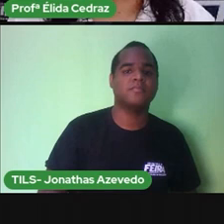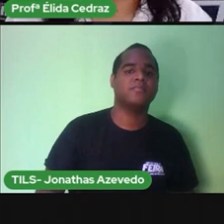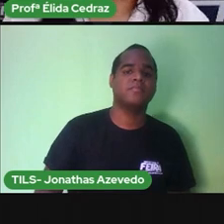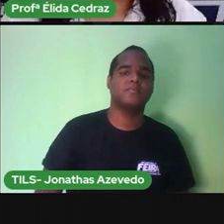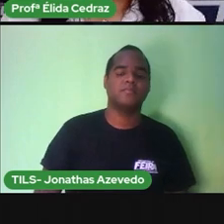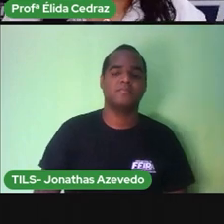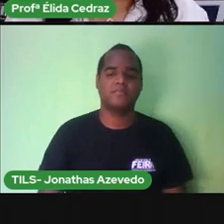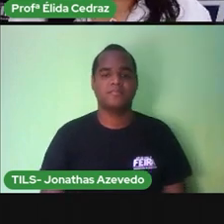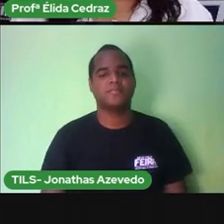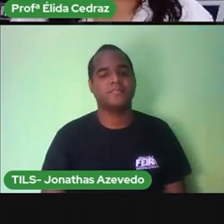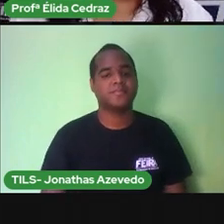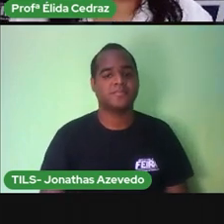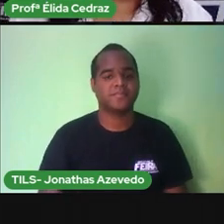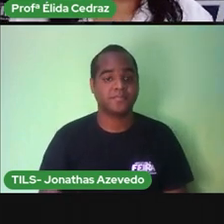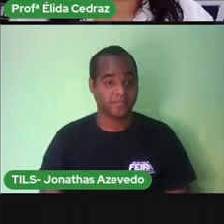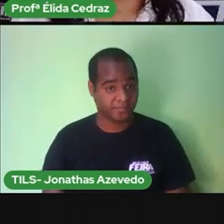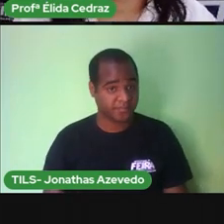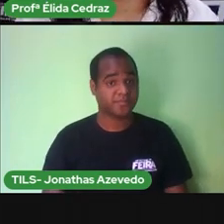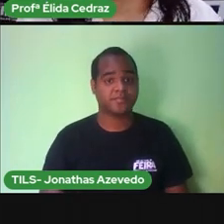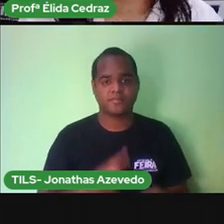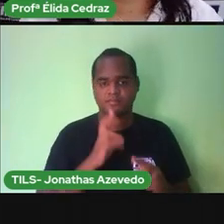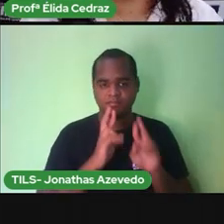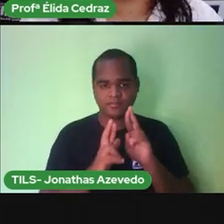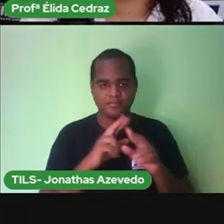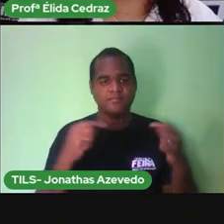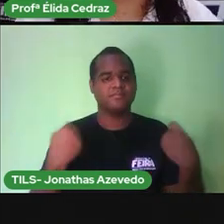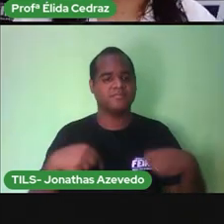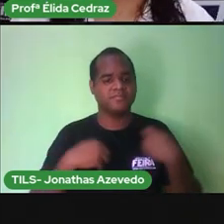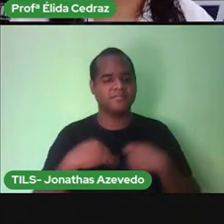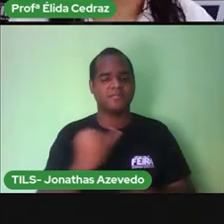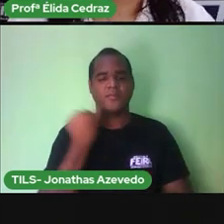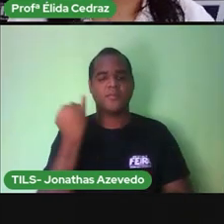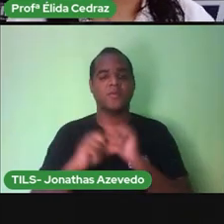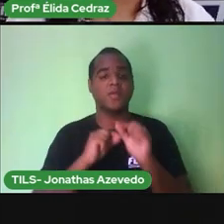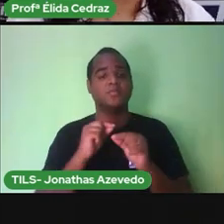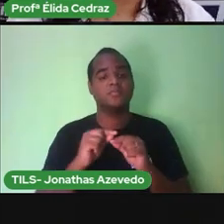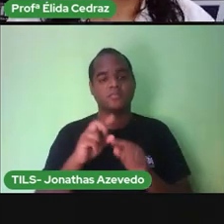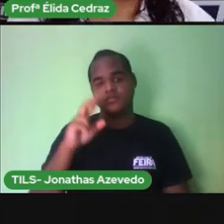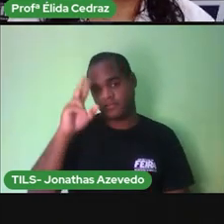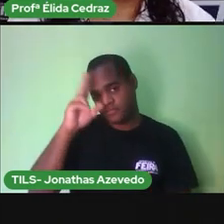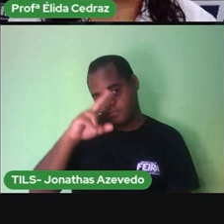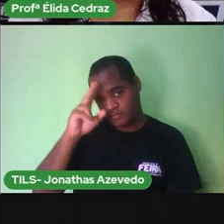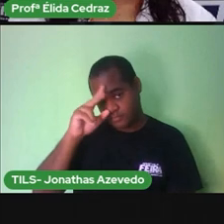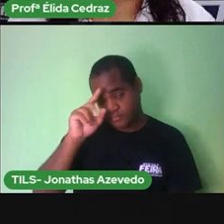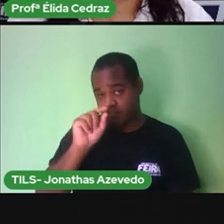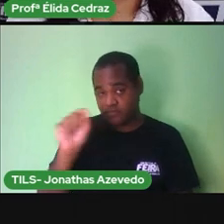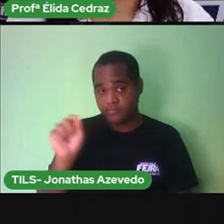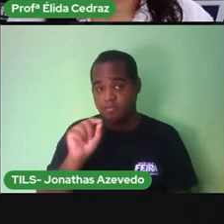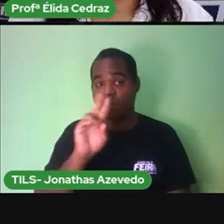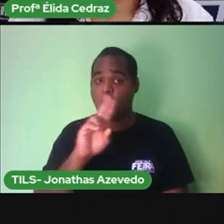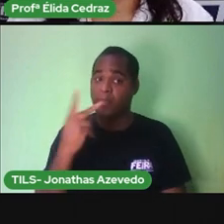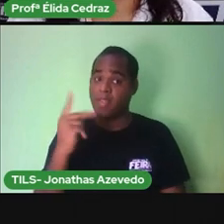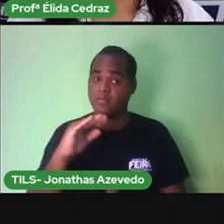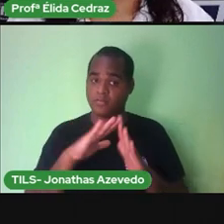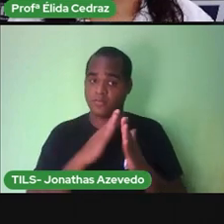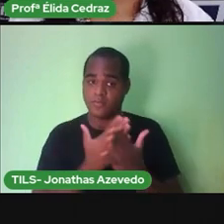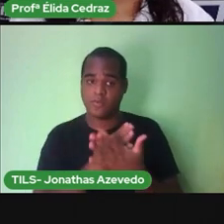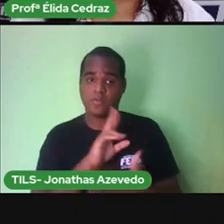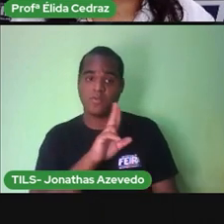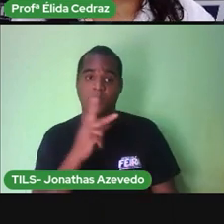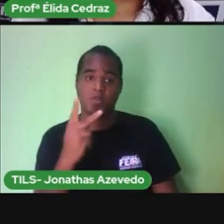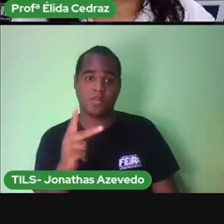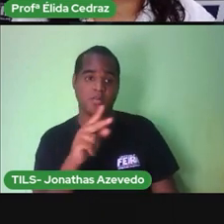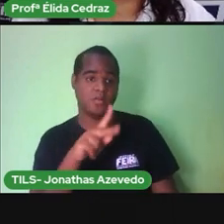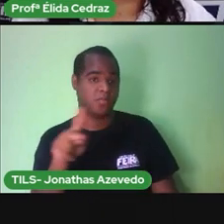Não esqueçam De preencher O cabeçal Lembrando Que O nome da escola O seu nome O nome do